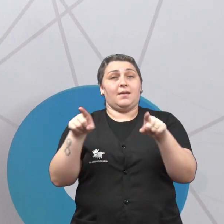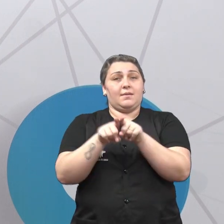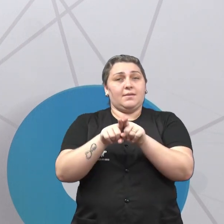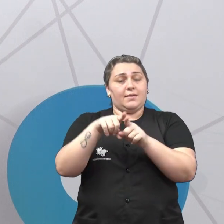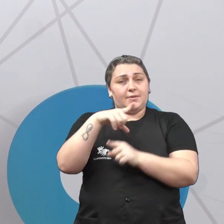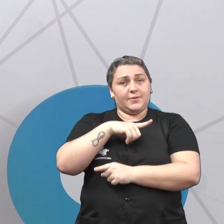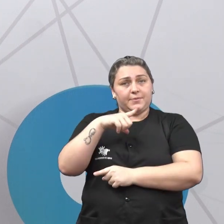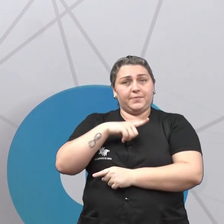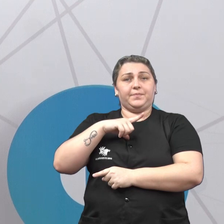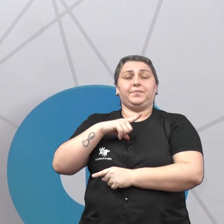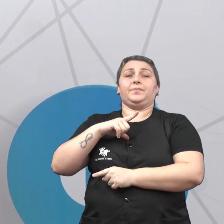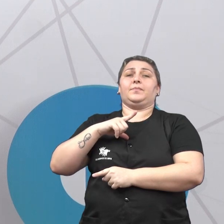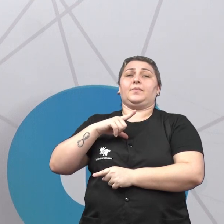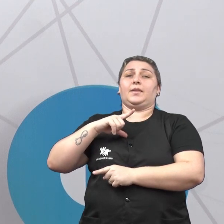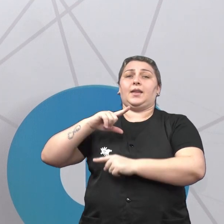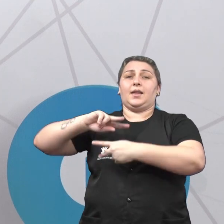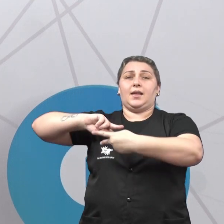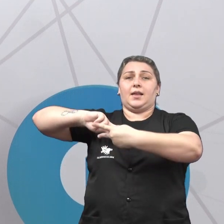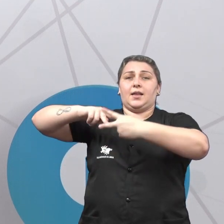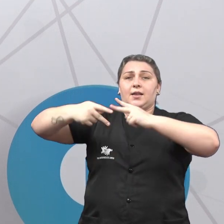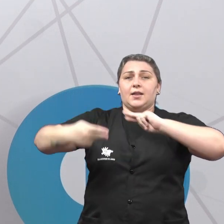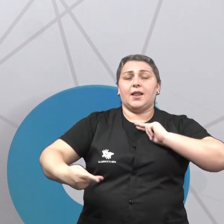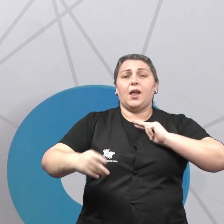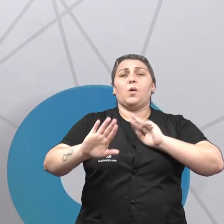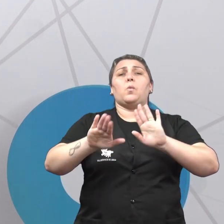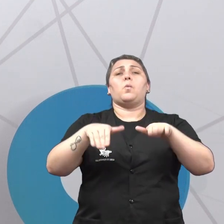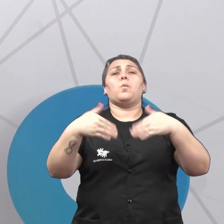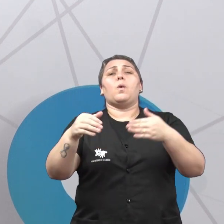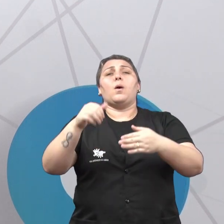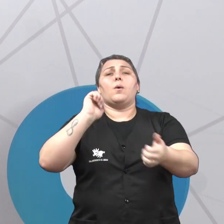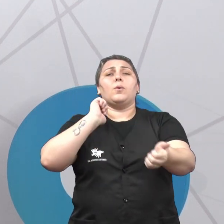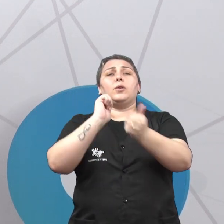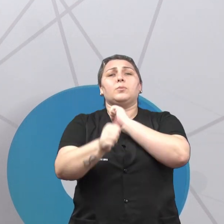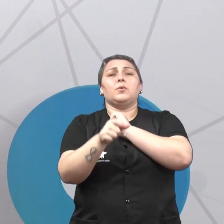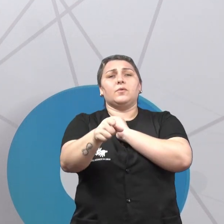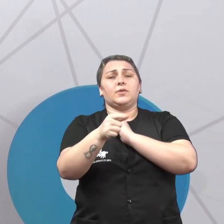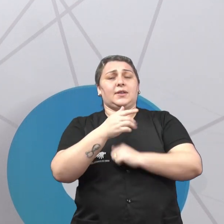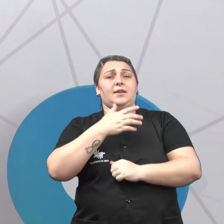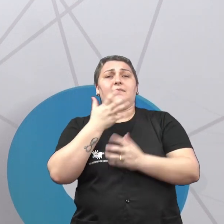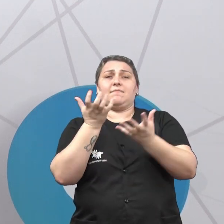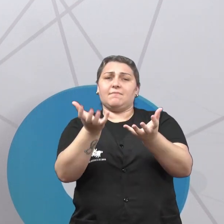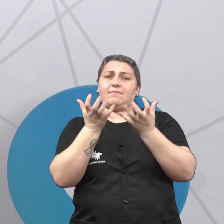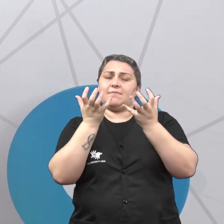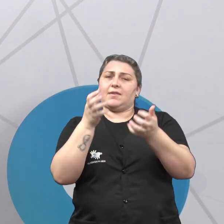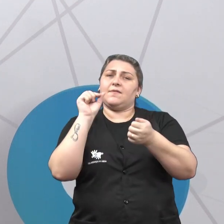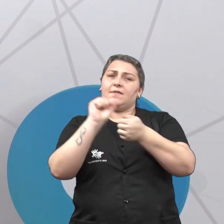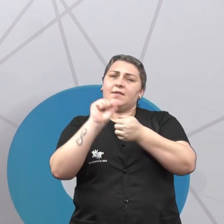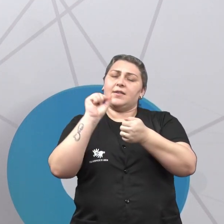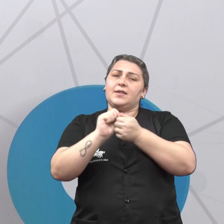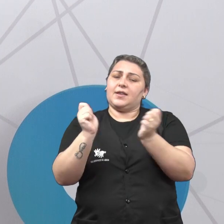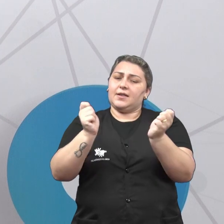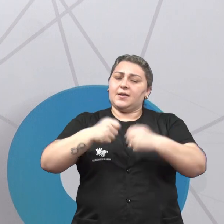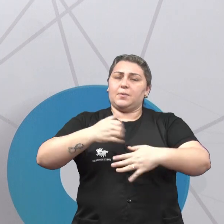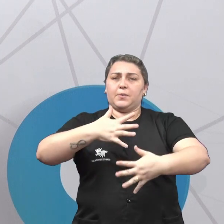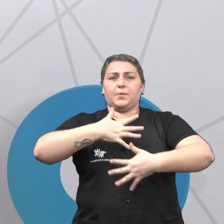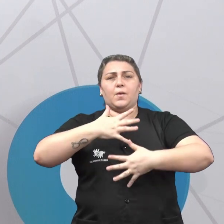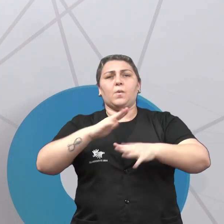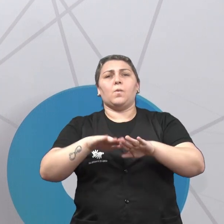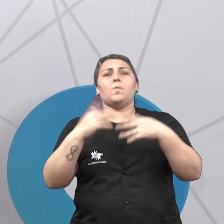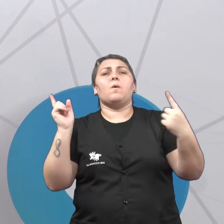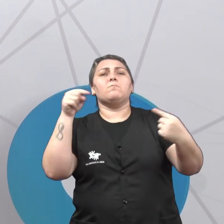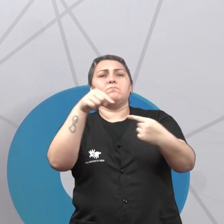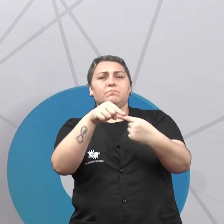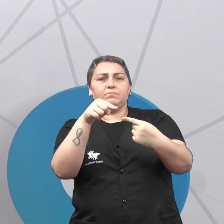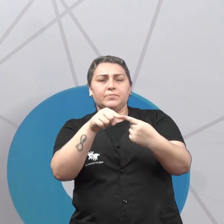a sua forma genética, para qual esporte você vai querer fazer essa capacidade motora, qual a